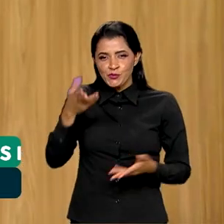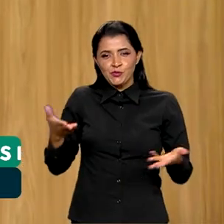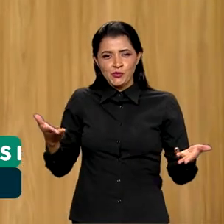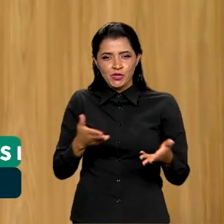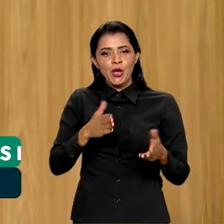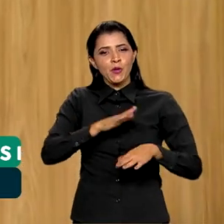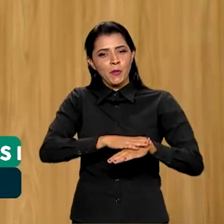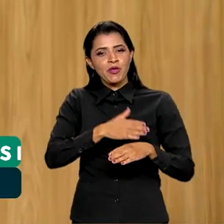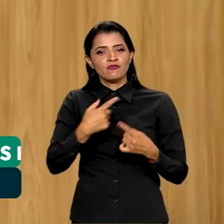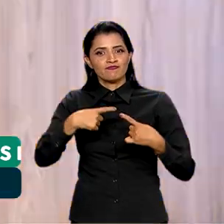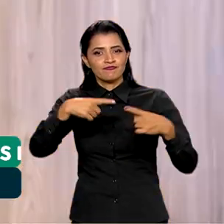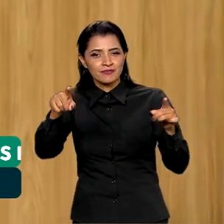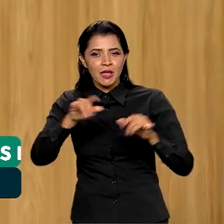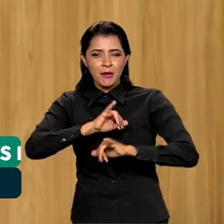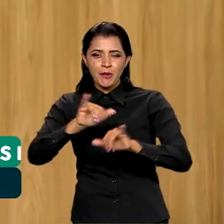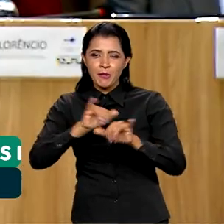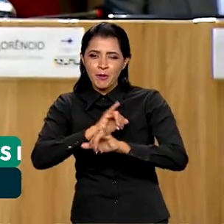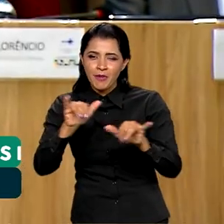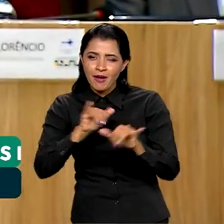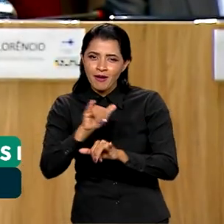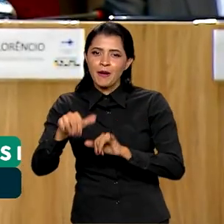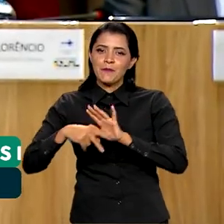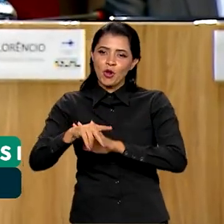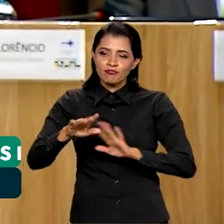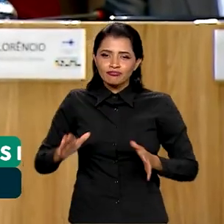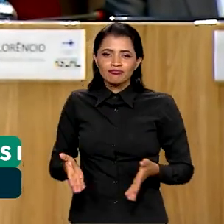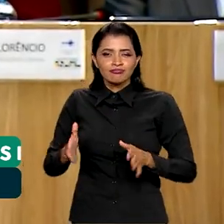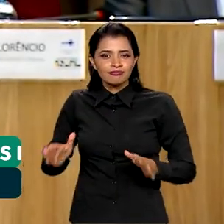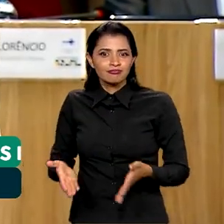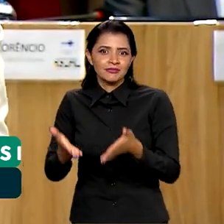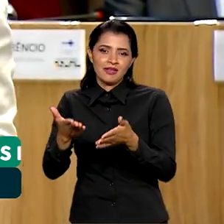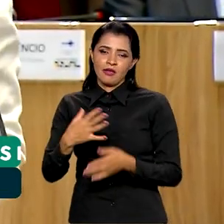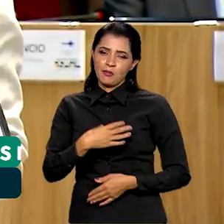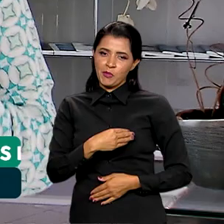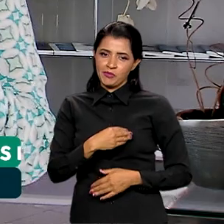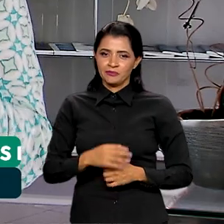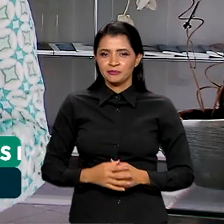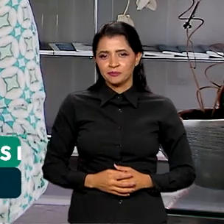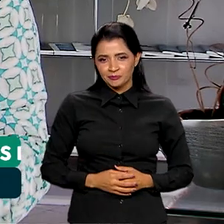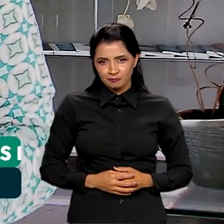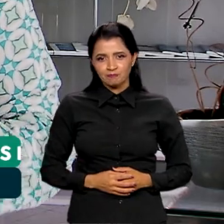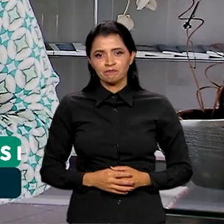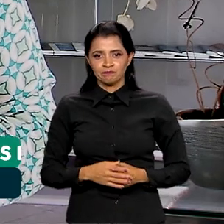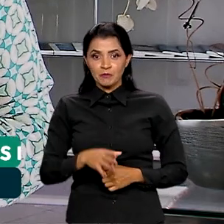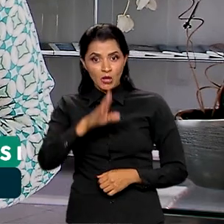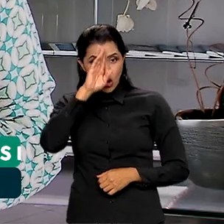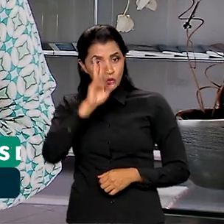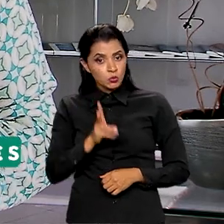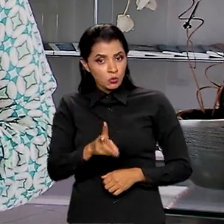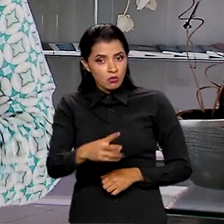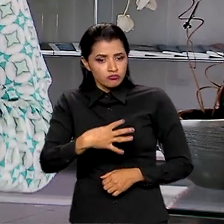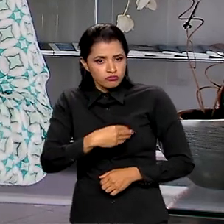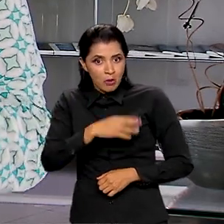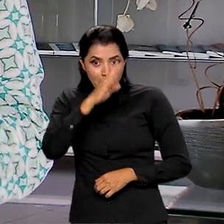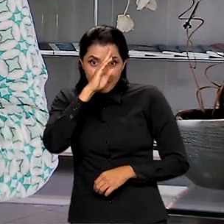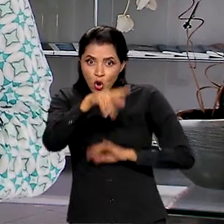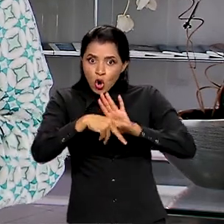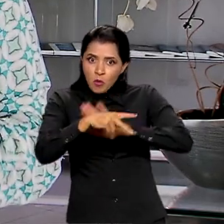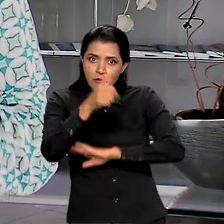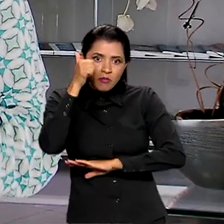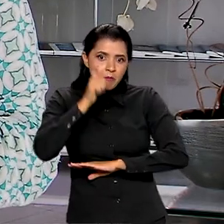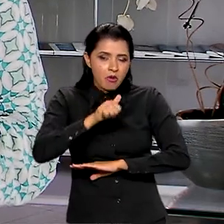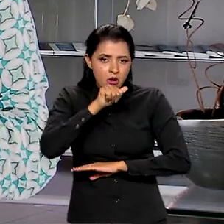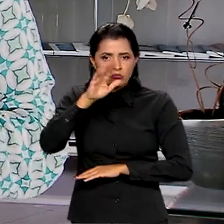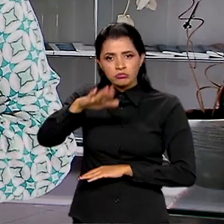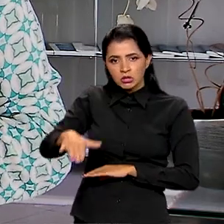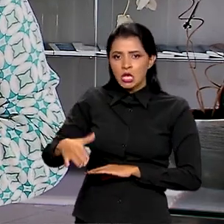durante o lançamento da campanha nacional de incentivo à amamentação. A prevalência do leitamento exclusivo em crianças